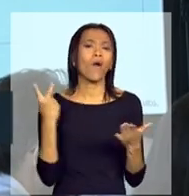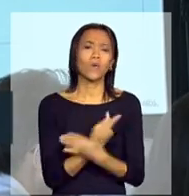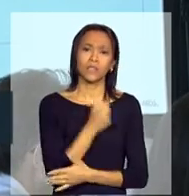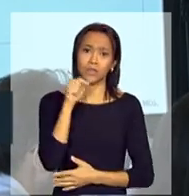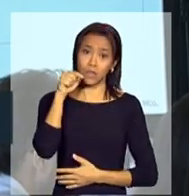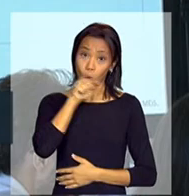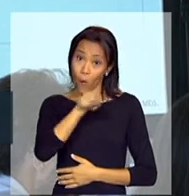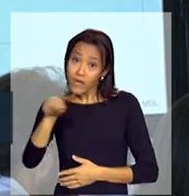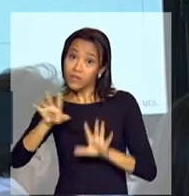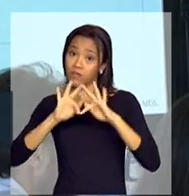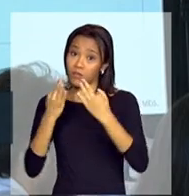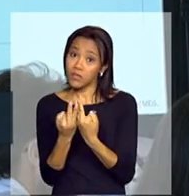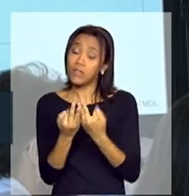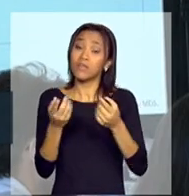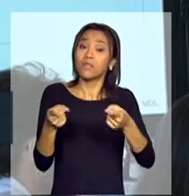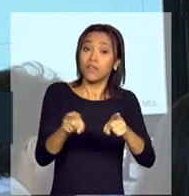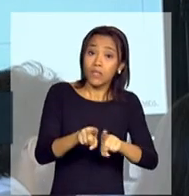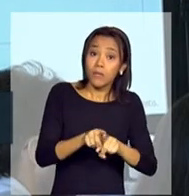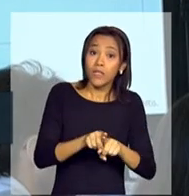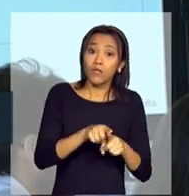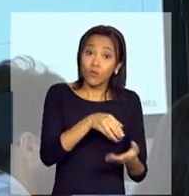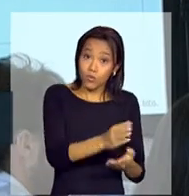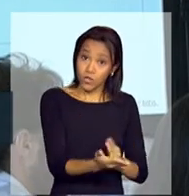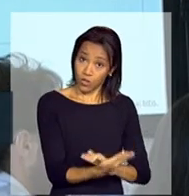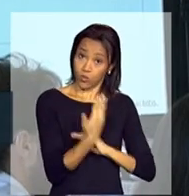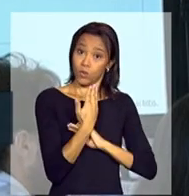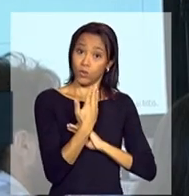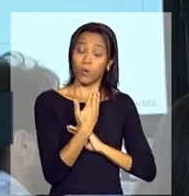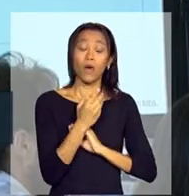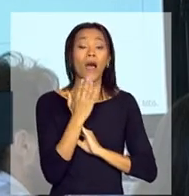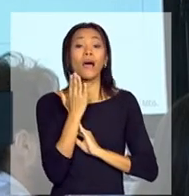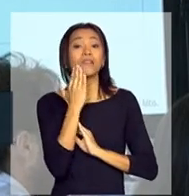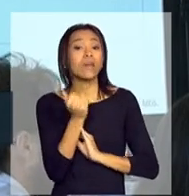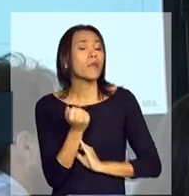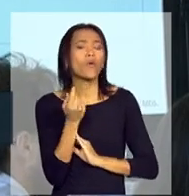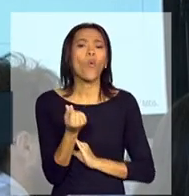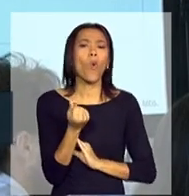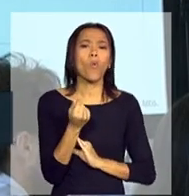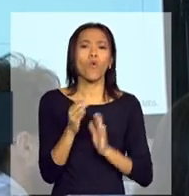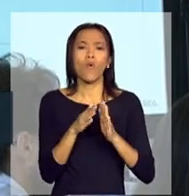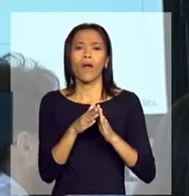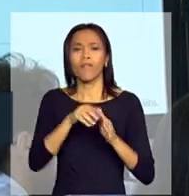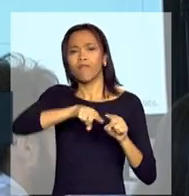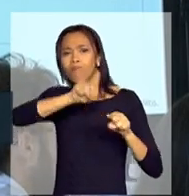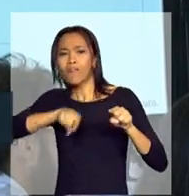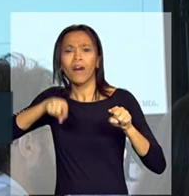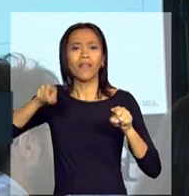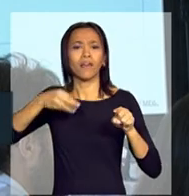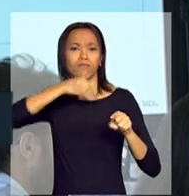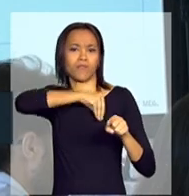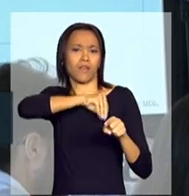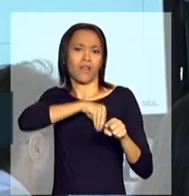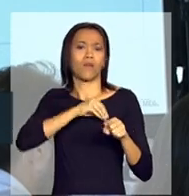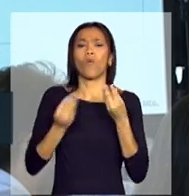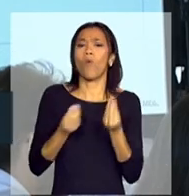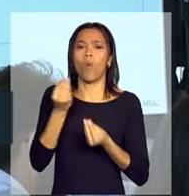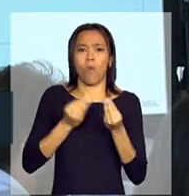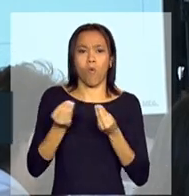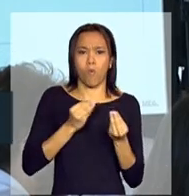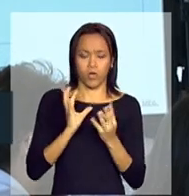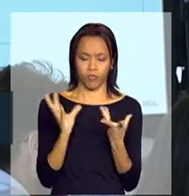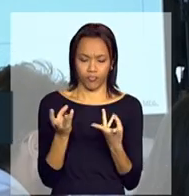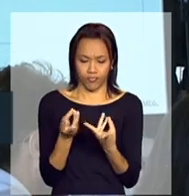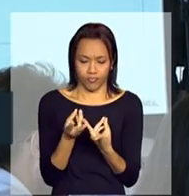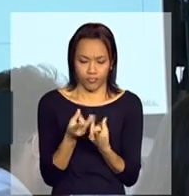com essas famílias e nos permitiu dar um passo de construir uma renda variável. Isso é inédito, isso não é só inédito no Brasil, isso é